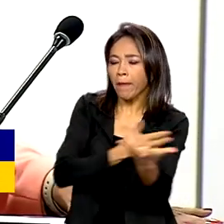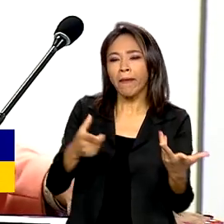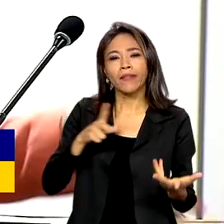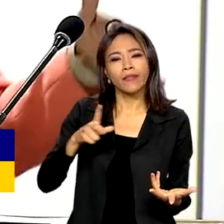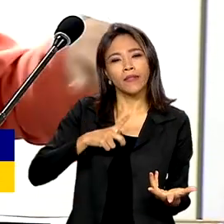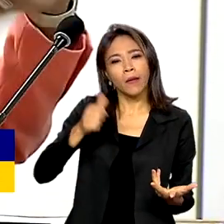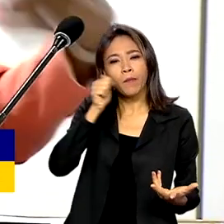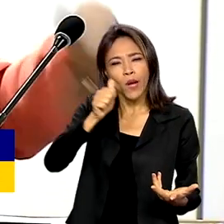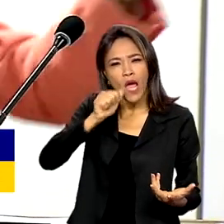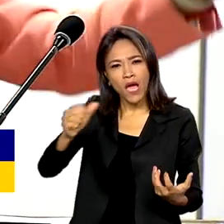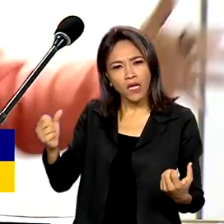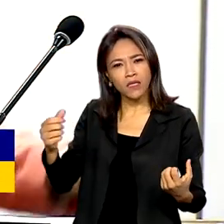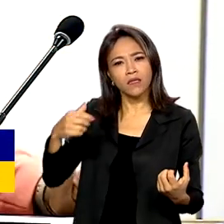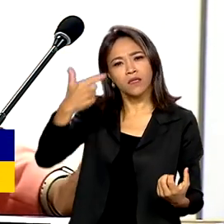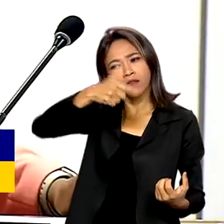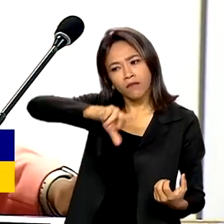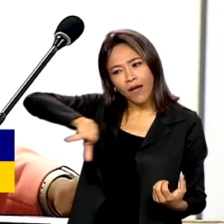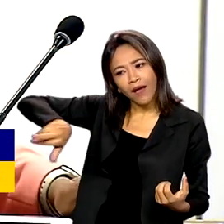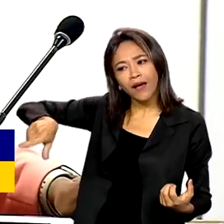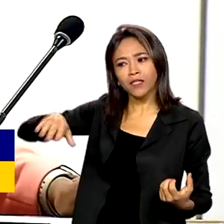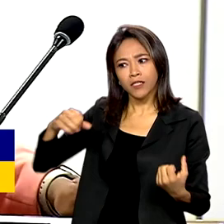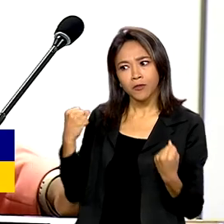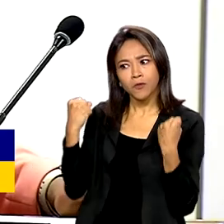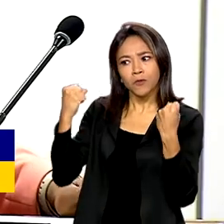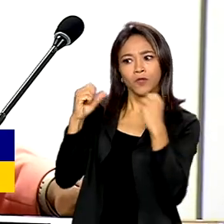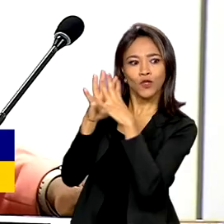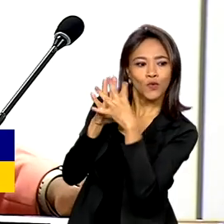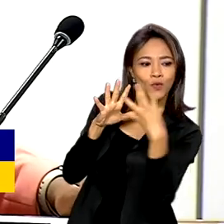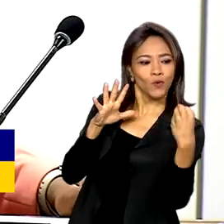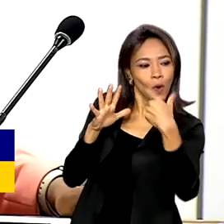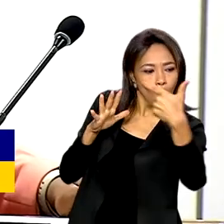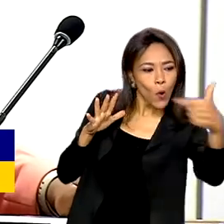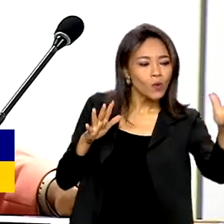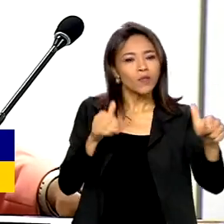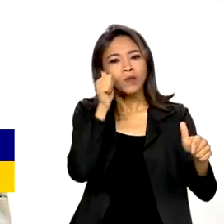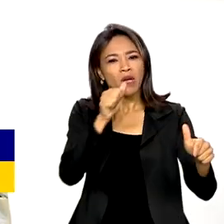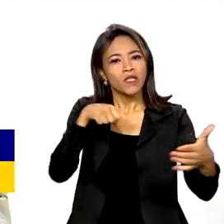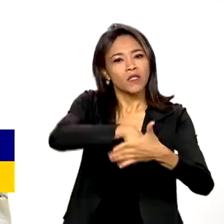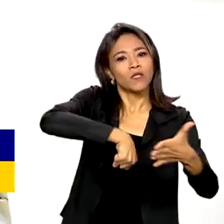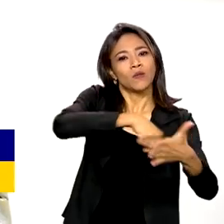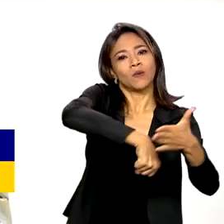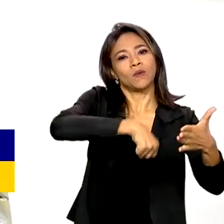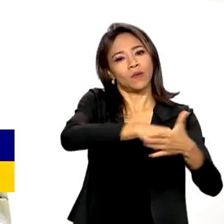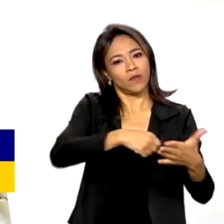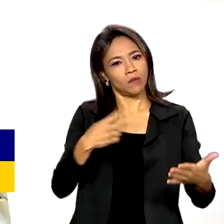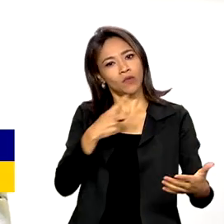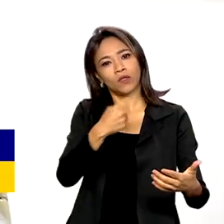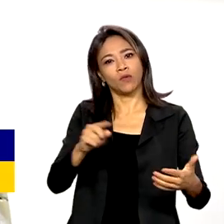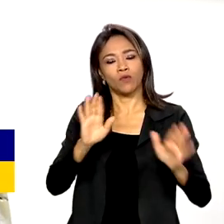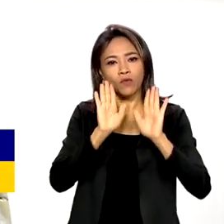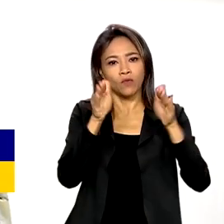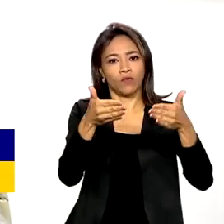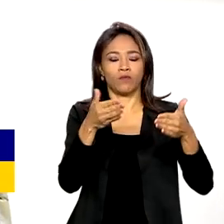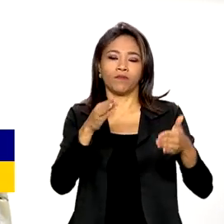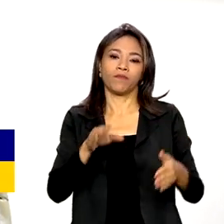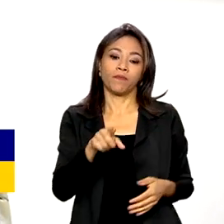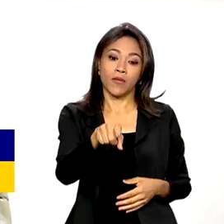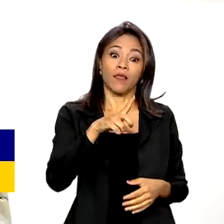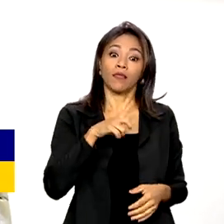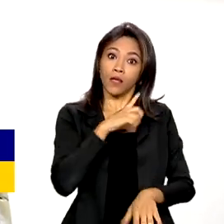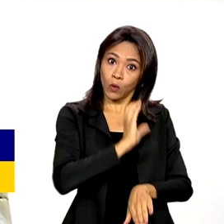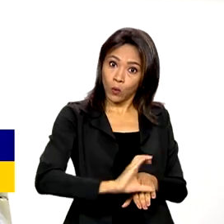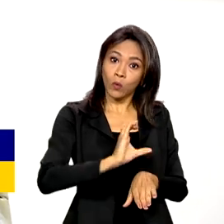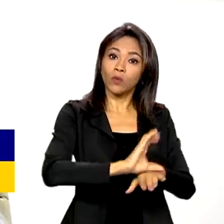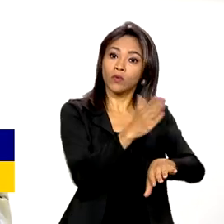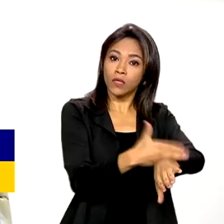potentes que inspiram outras mulheres a lutarem por sonhos e por seus ideais. A iniciativa prevê cursos de capacitação e